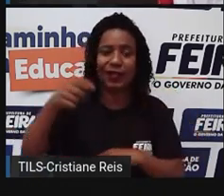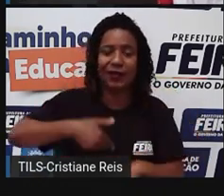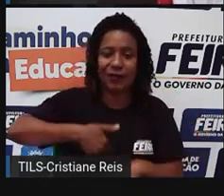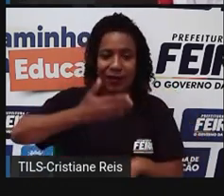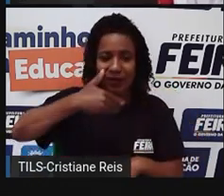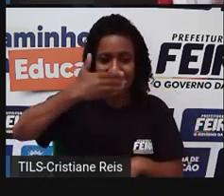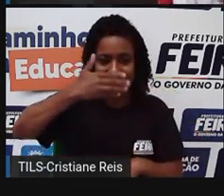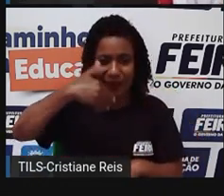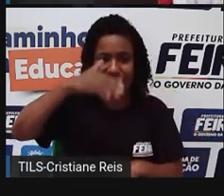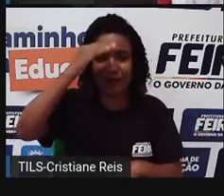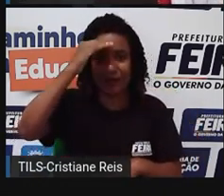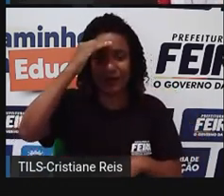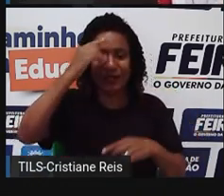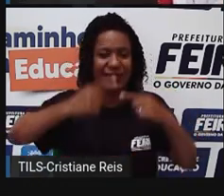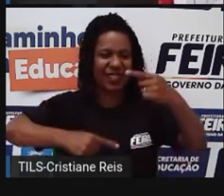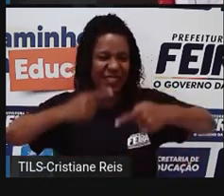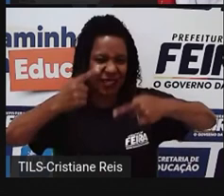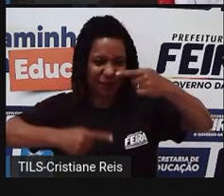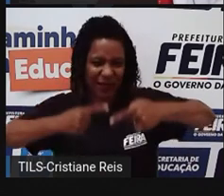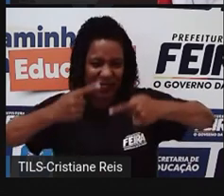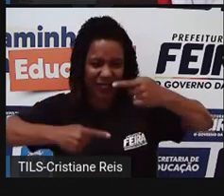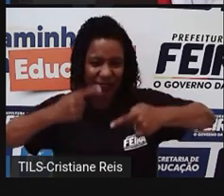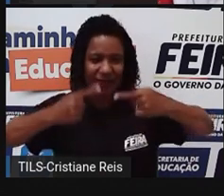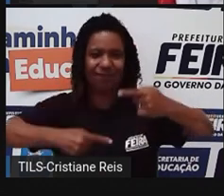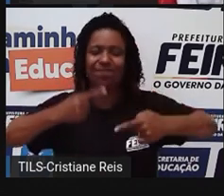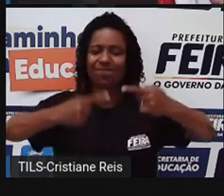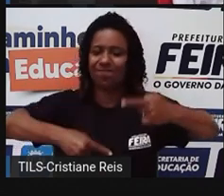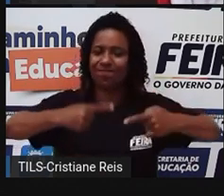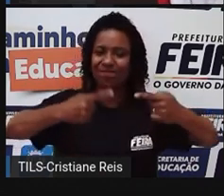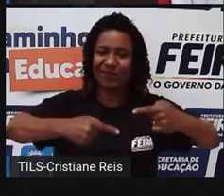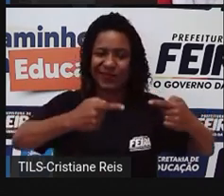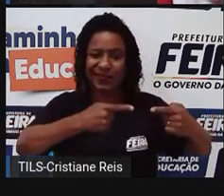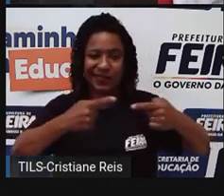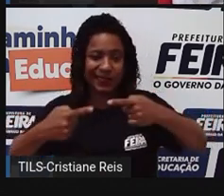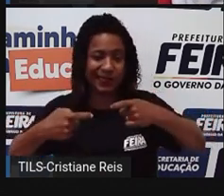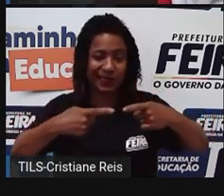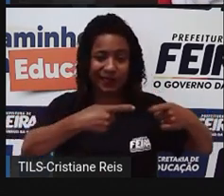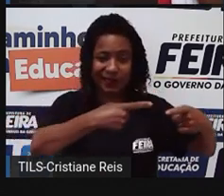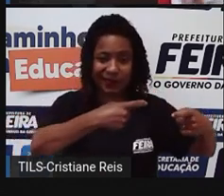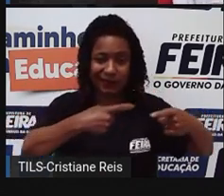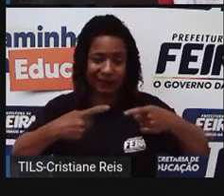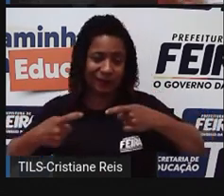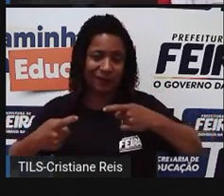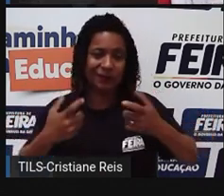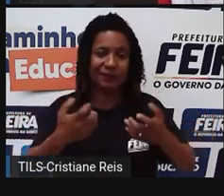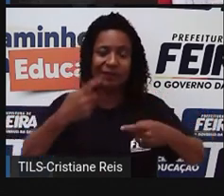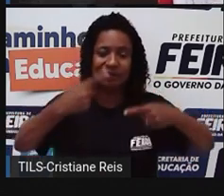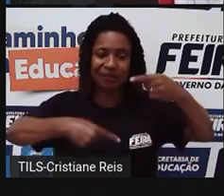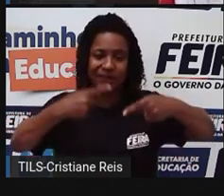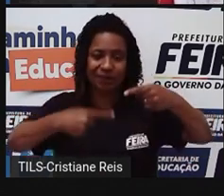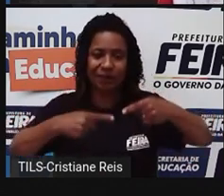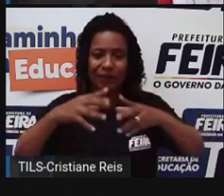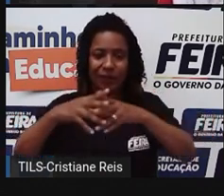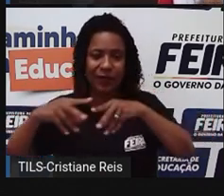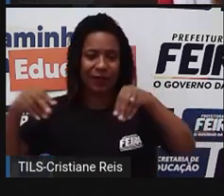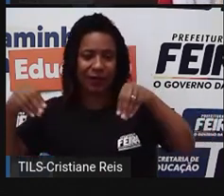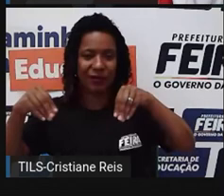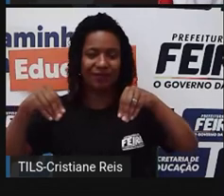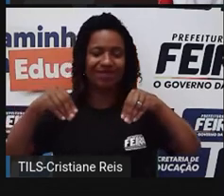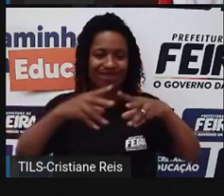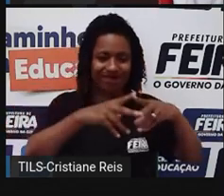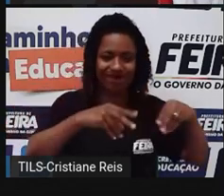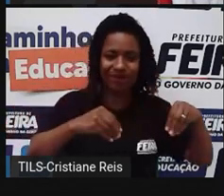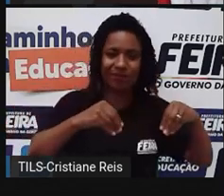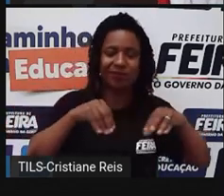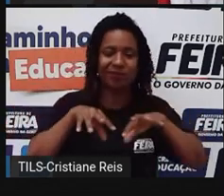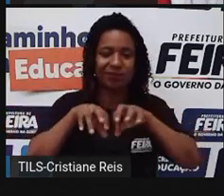Médio, aquela, aquela briga intercessante lá, né, dos israelenses para essa conquista, né, do território que a gente